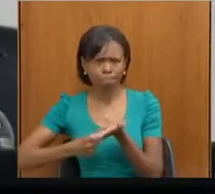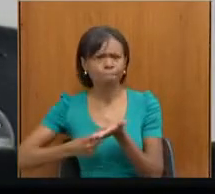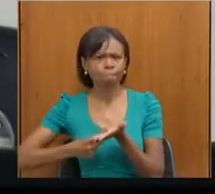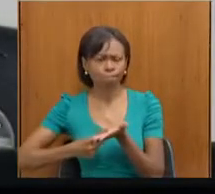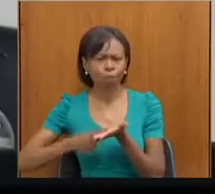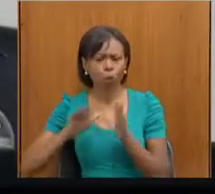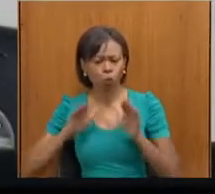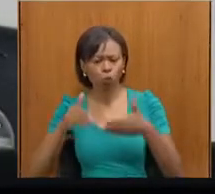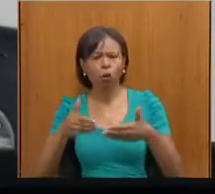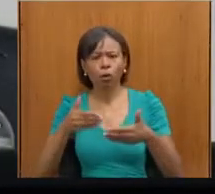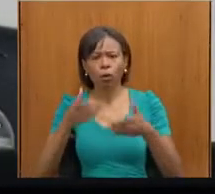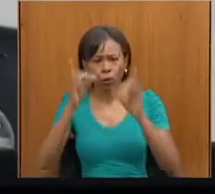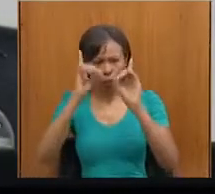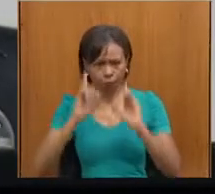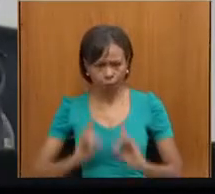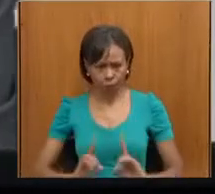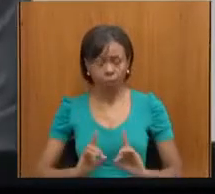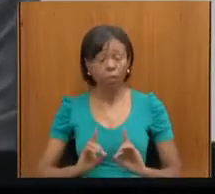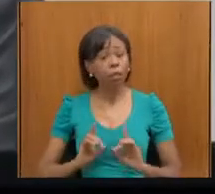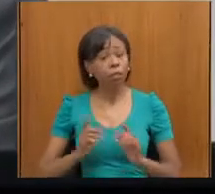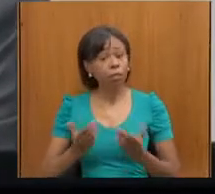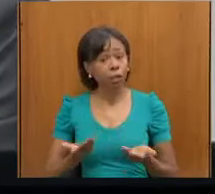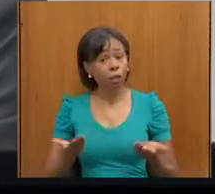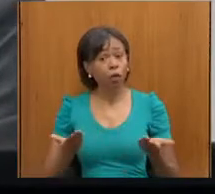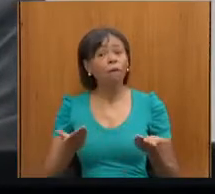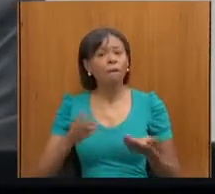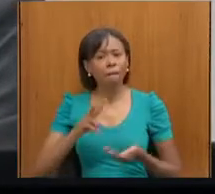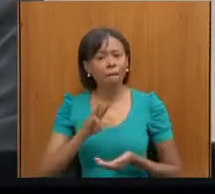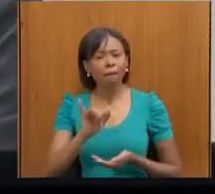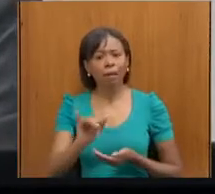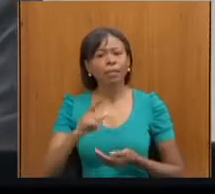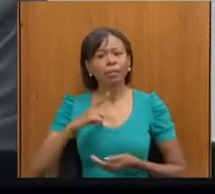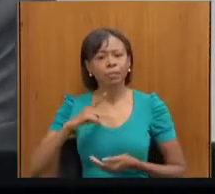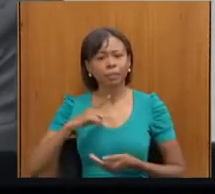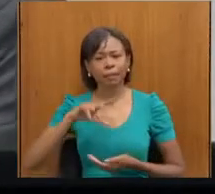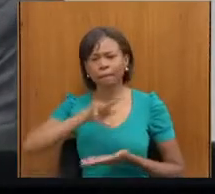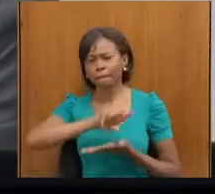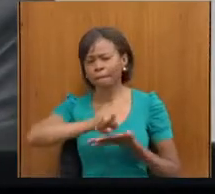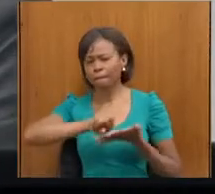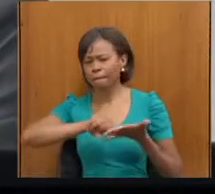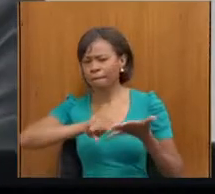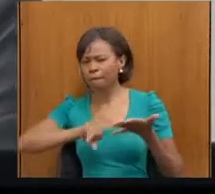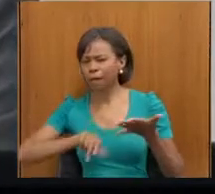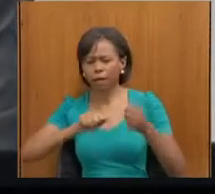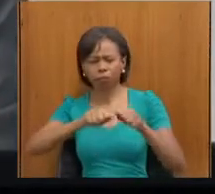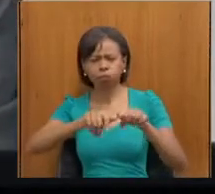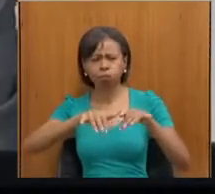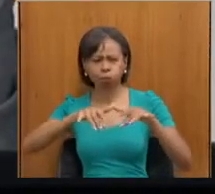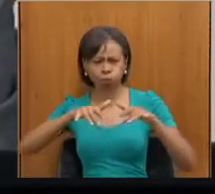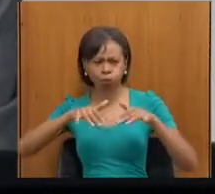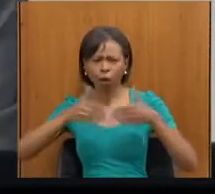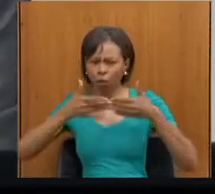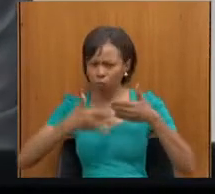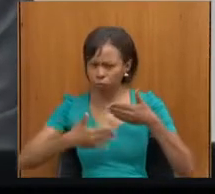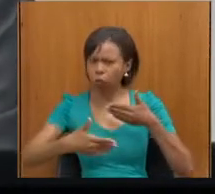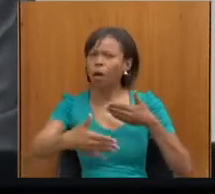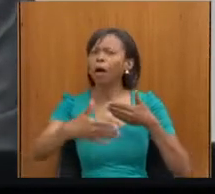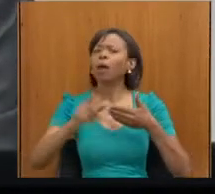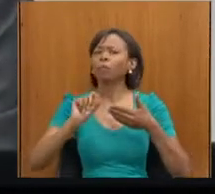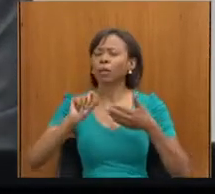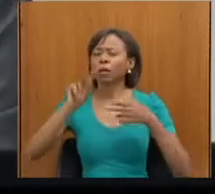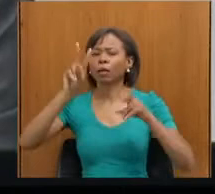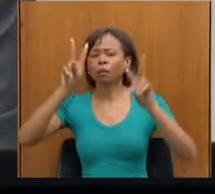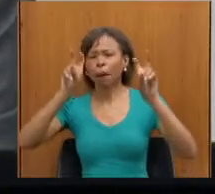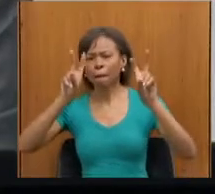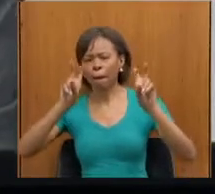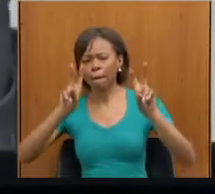causa da pessoa com deficiência. Então, nós vamos ter uma série de eventos, uma série de audiências para discutir temáticas